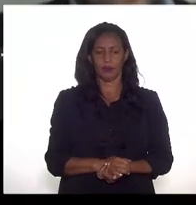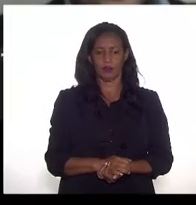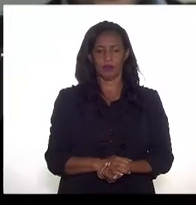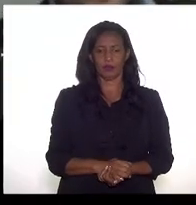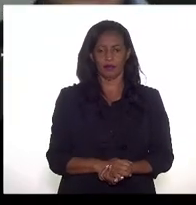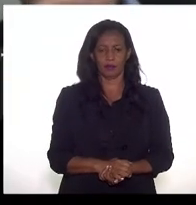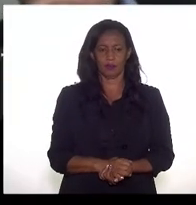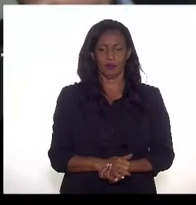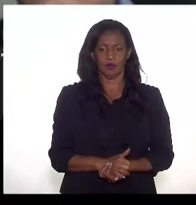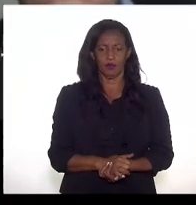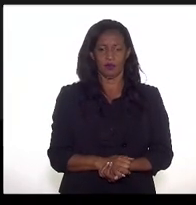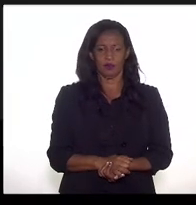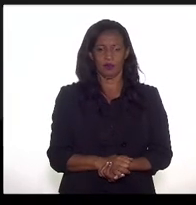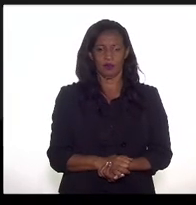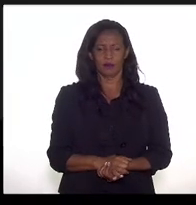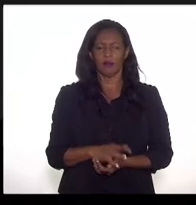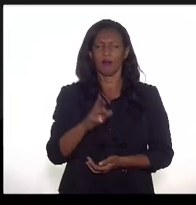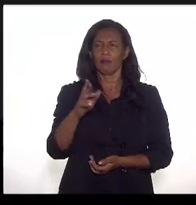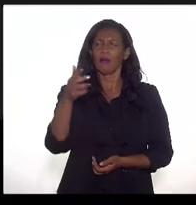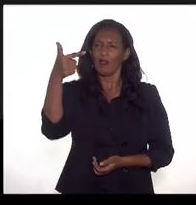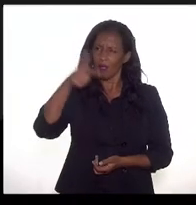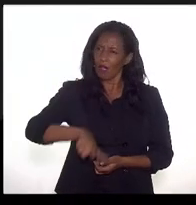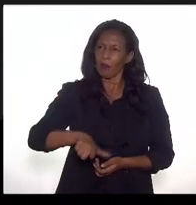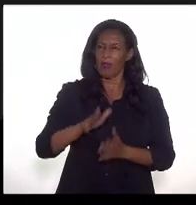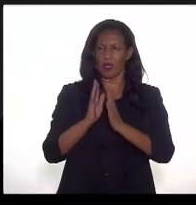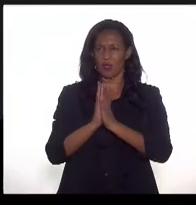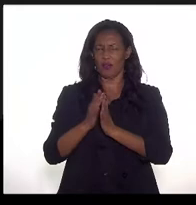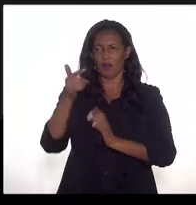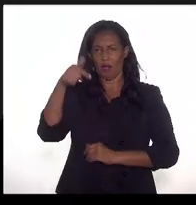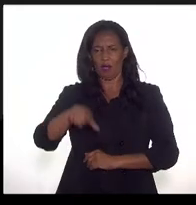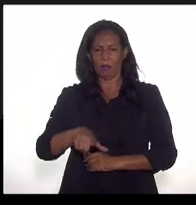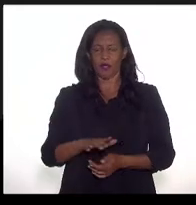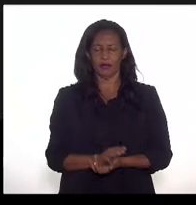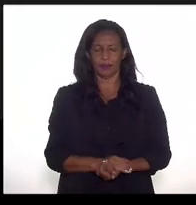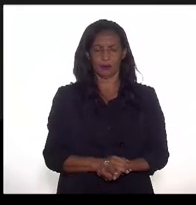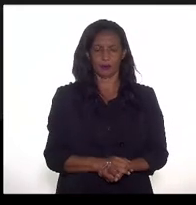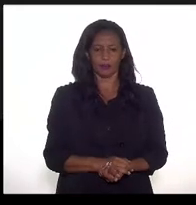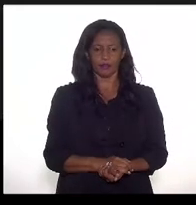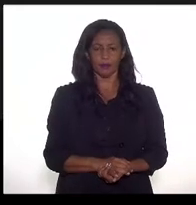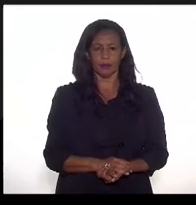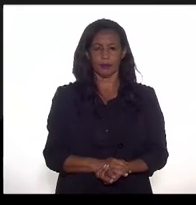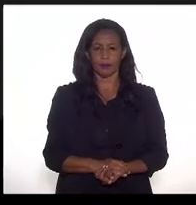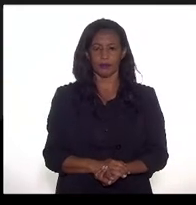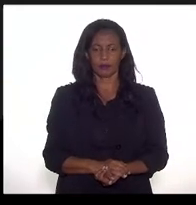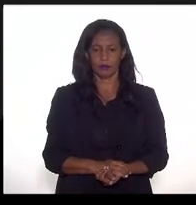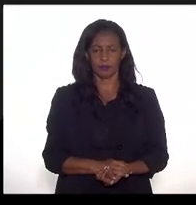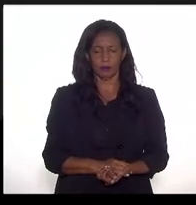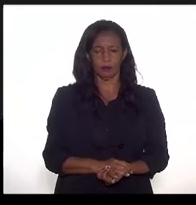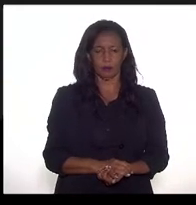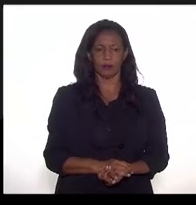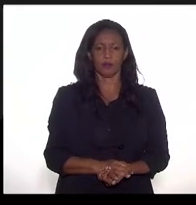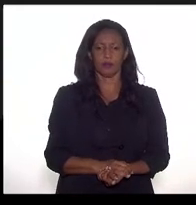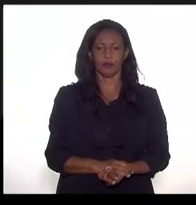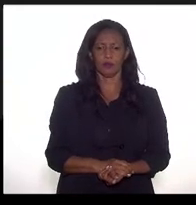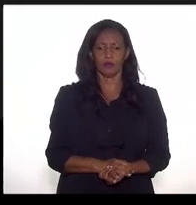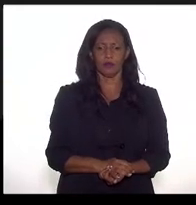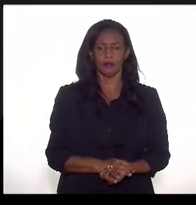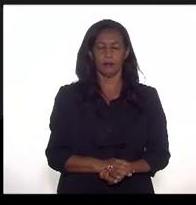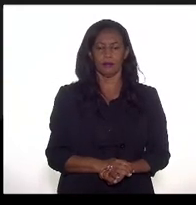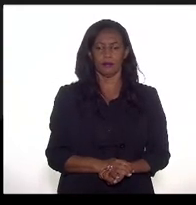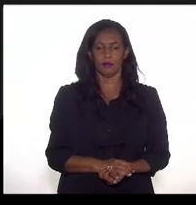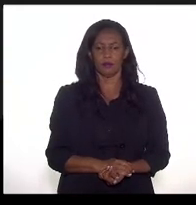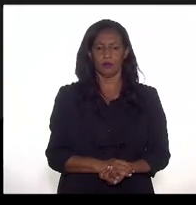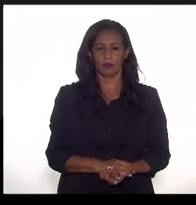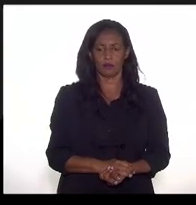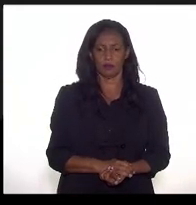Estão me ouvindo? Quer repetir, doutora Mariana? Cortou-se, favor. Estão me ouvindo agora? Sim. Bom,